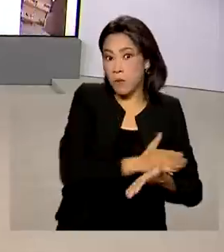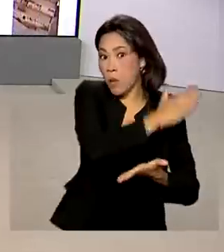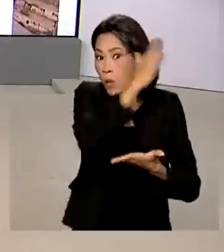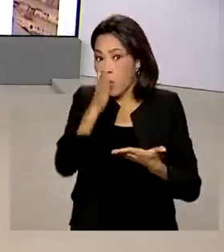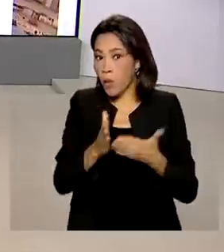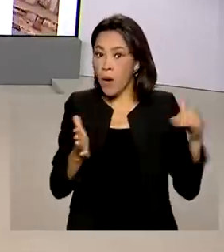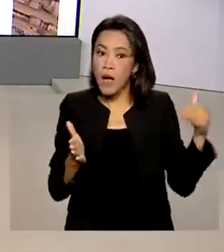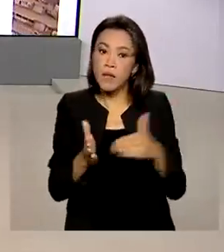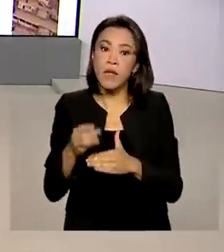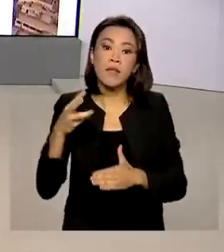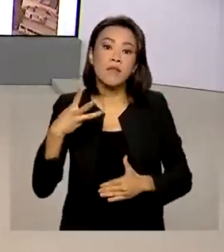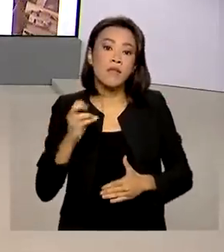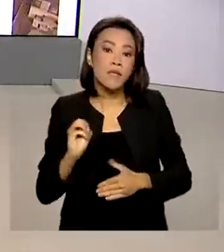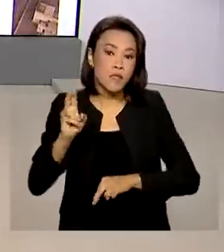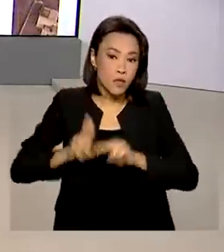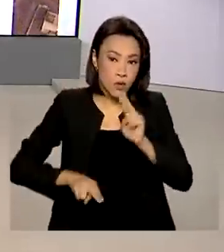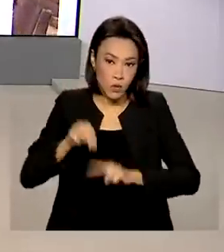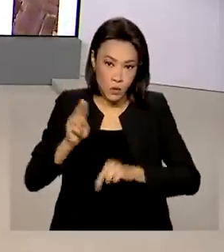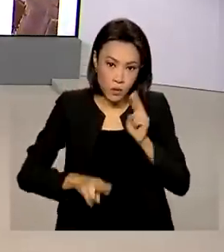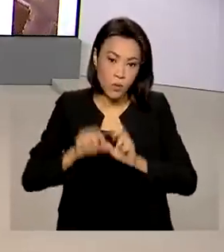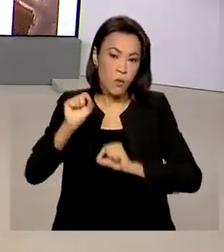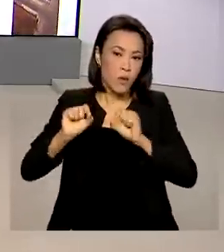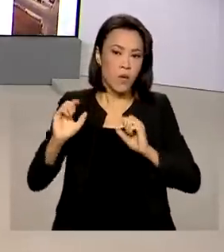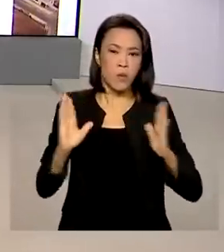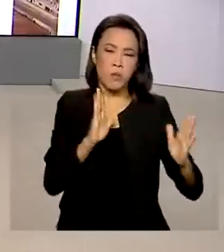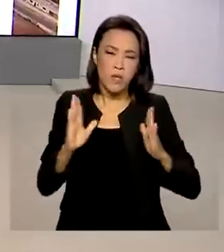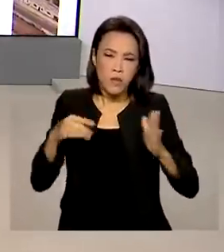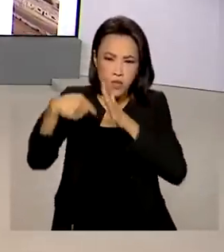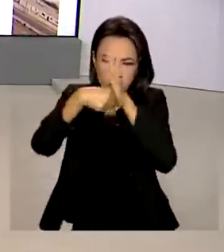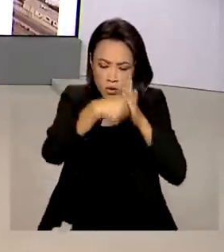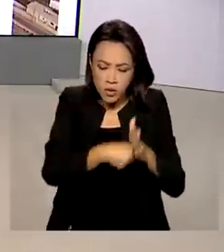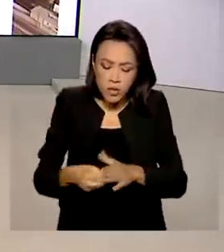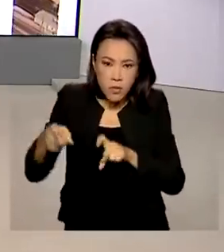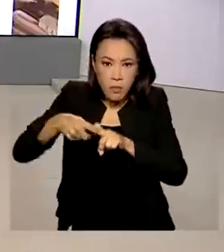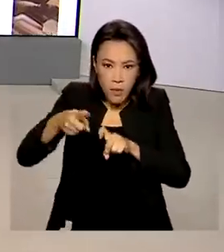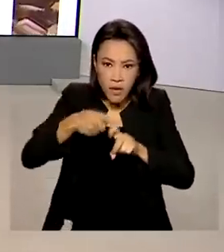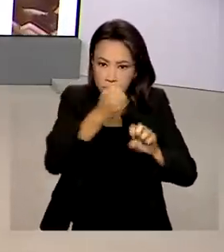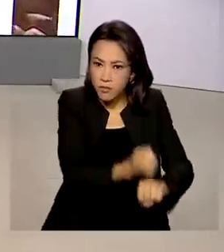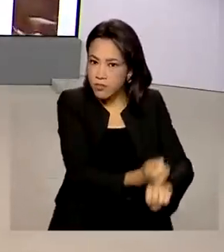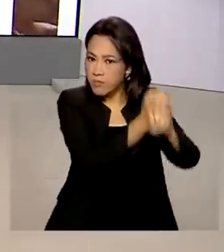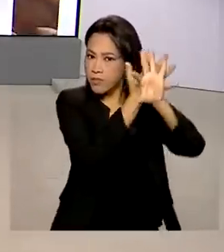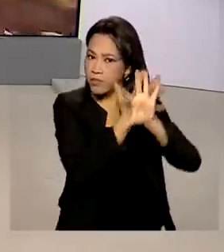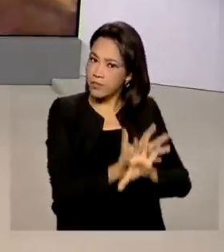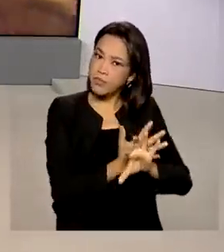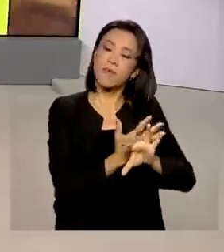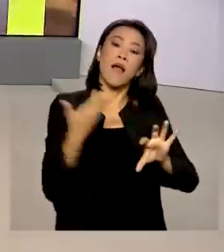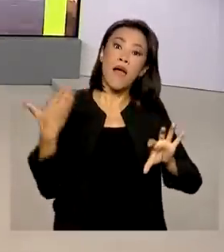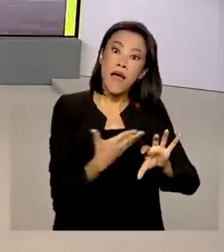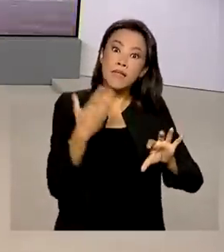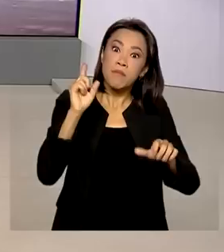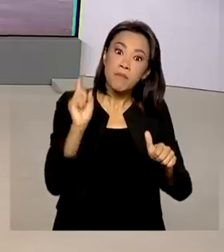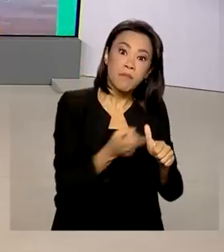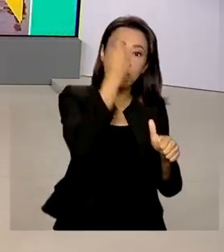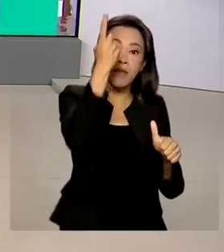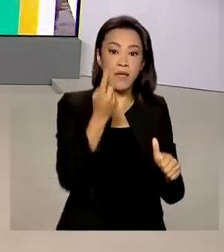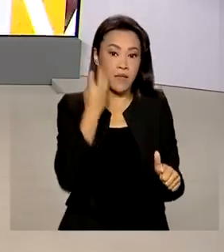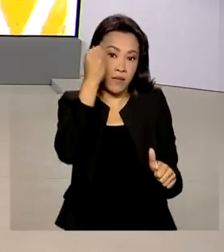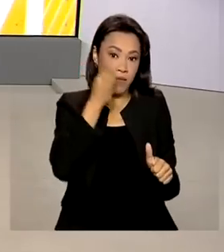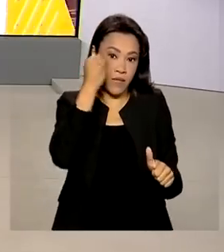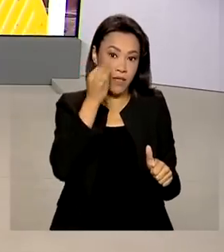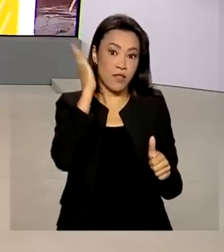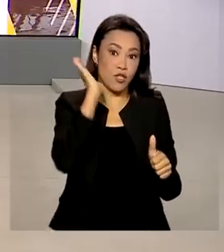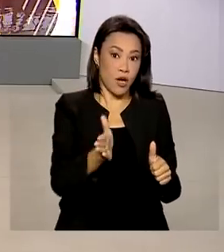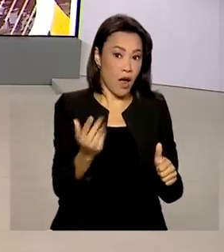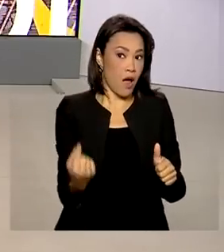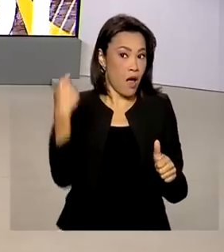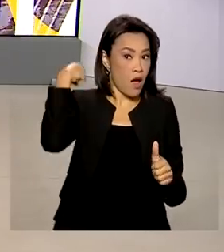prazo de realização de perícias médicas remotas por meio da telemedicina. A experiência piloto começou em janeiro deste ano e, de